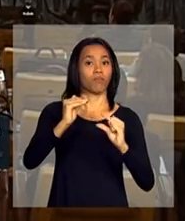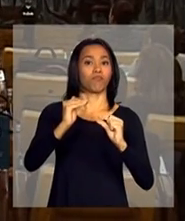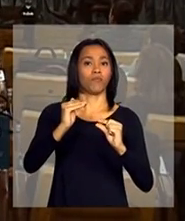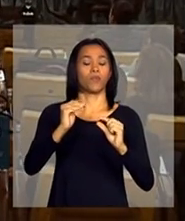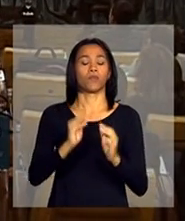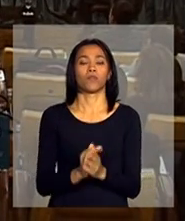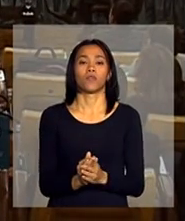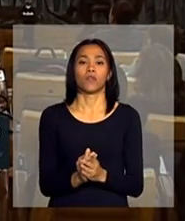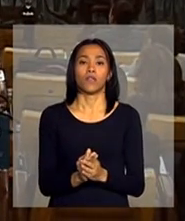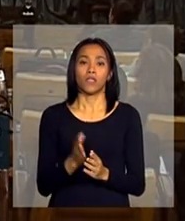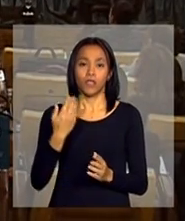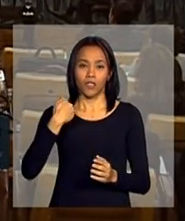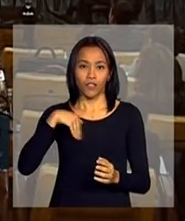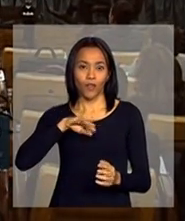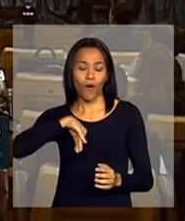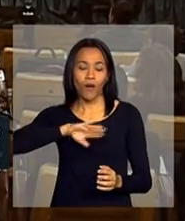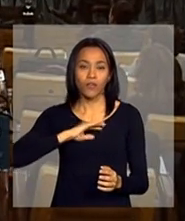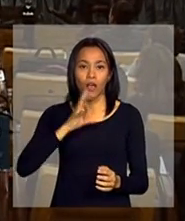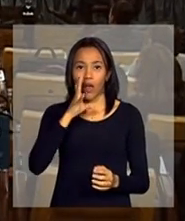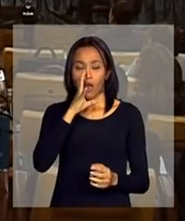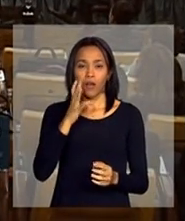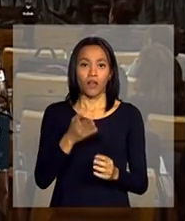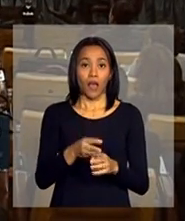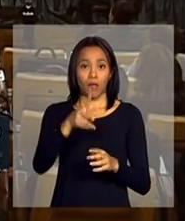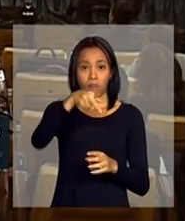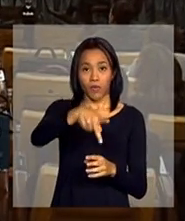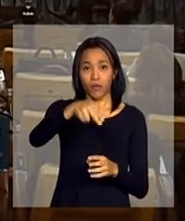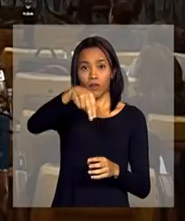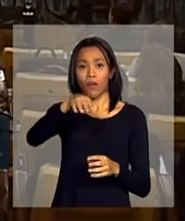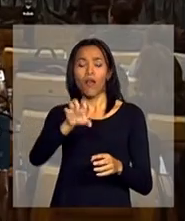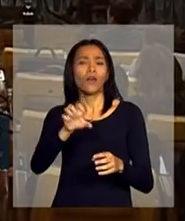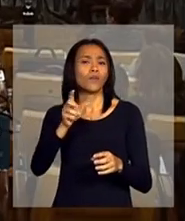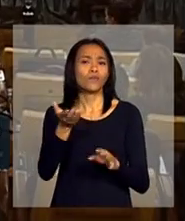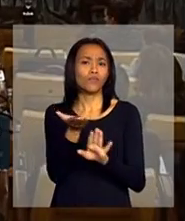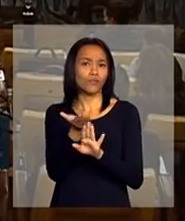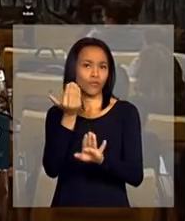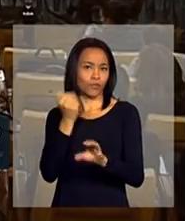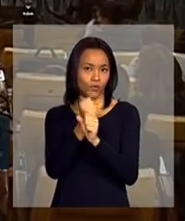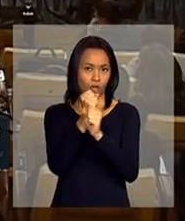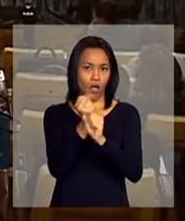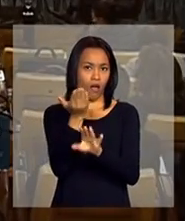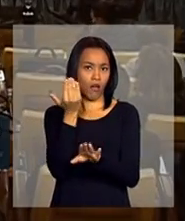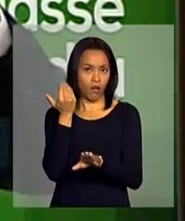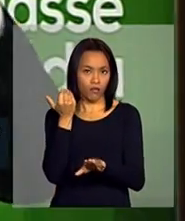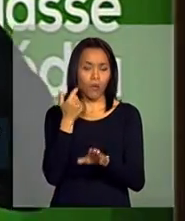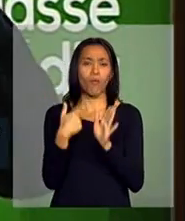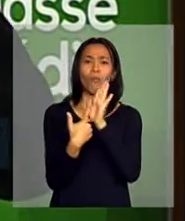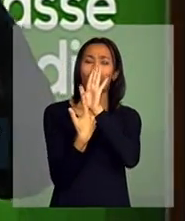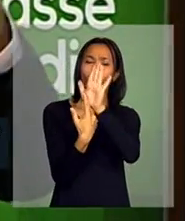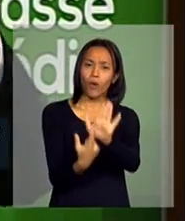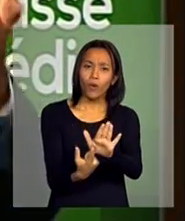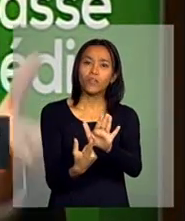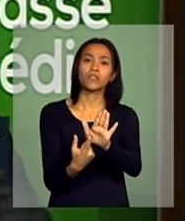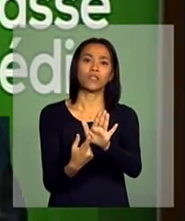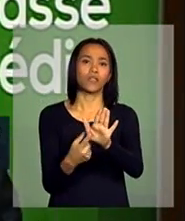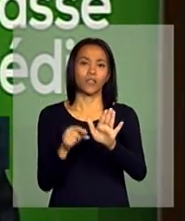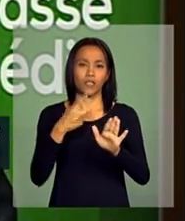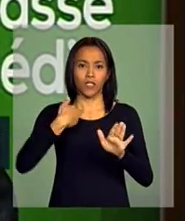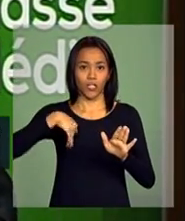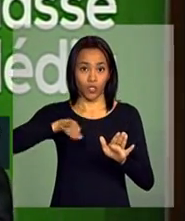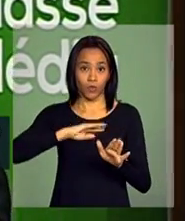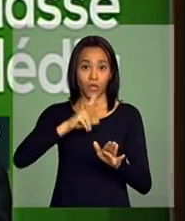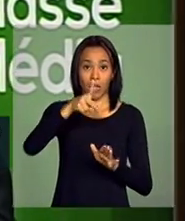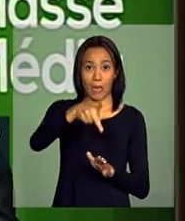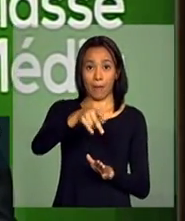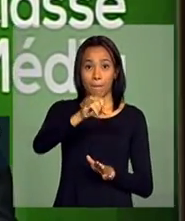de uma maneira surpreendente. A PME, nos últimos anos, ela mostra até um retrato mais auspicioso que o da